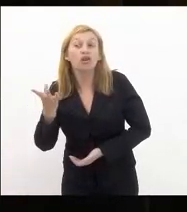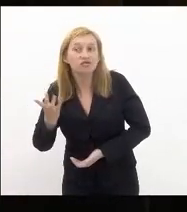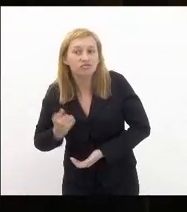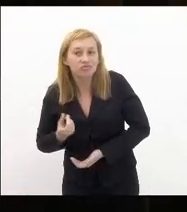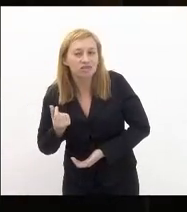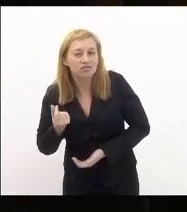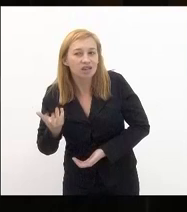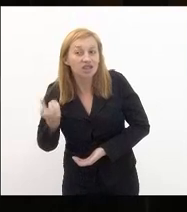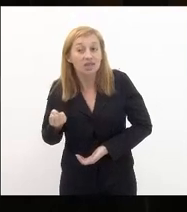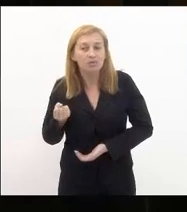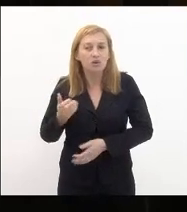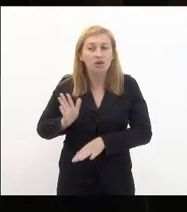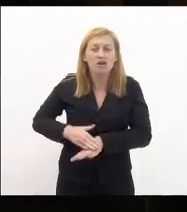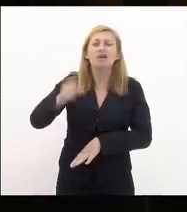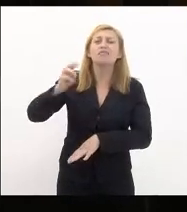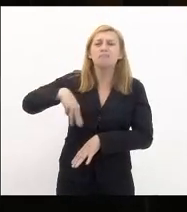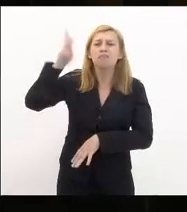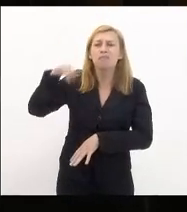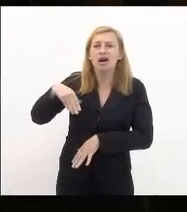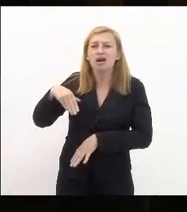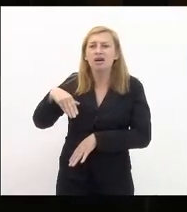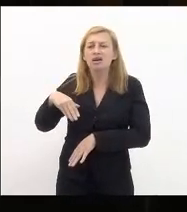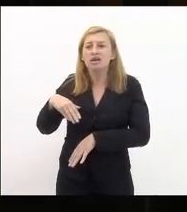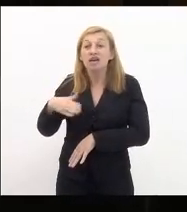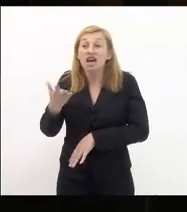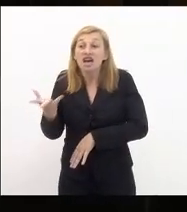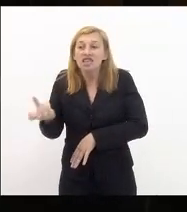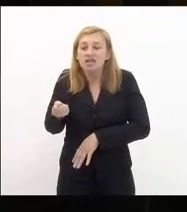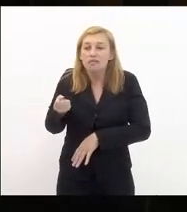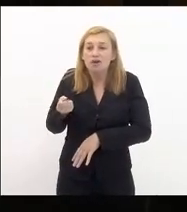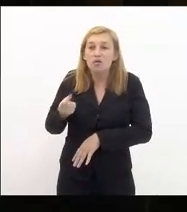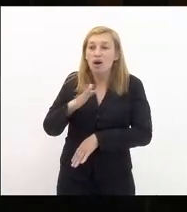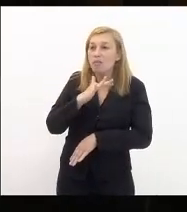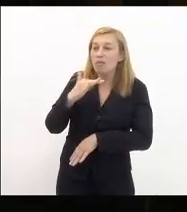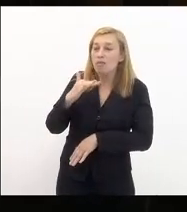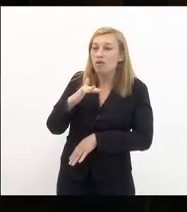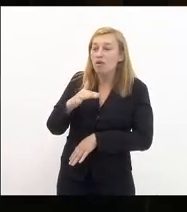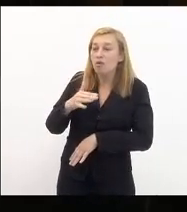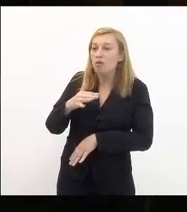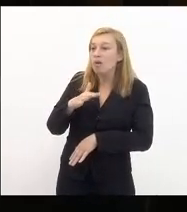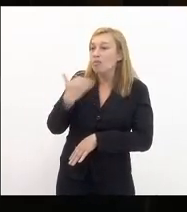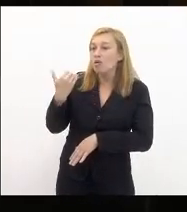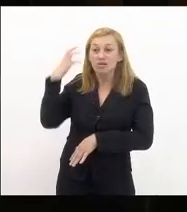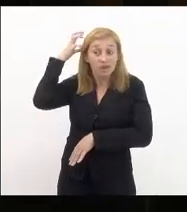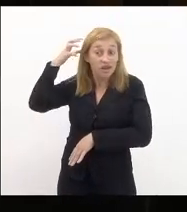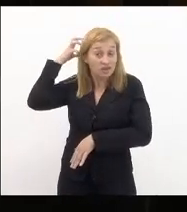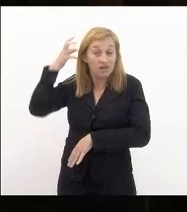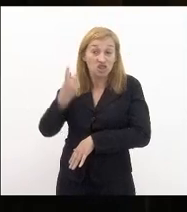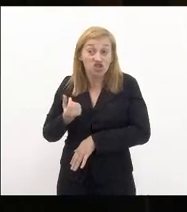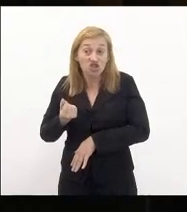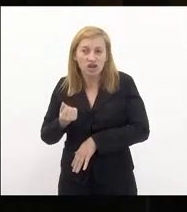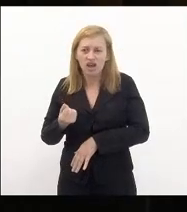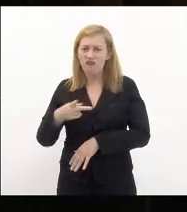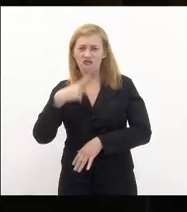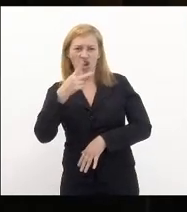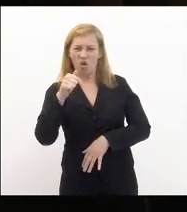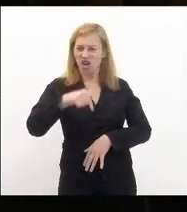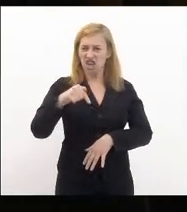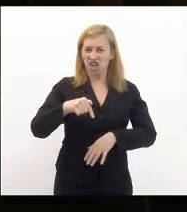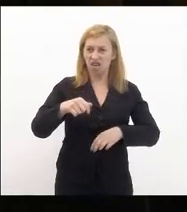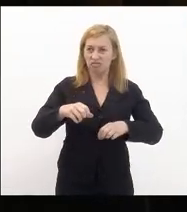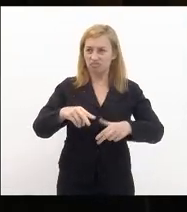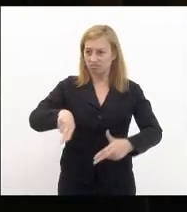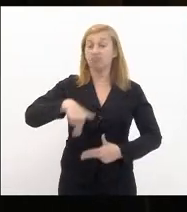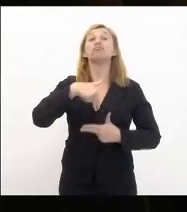quem mais lucrou com a morte da vereadora Marielle Franco ora bravejou aqui nessa tribuna